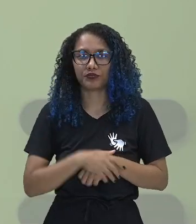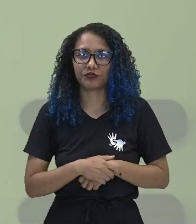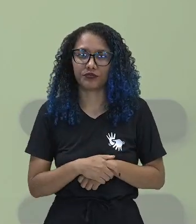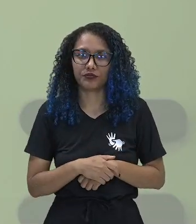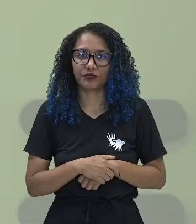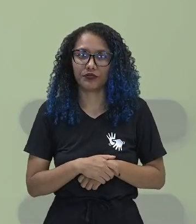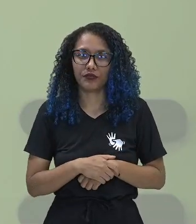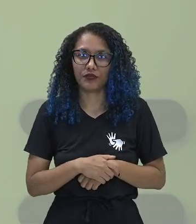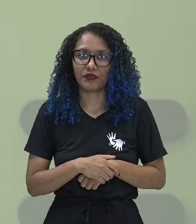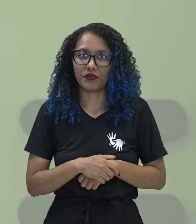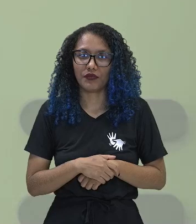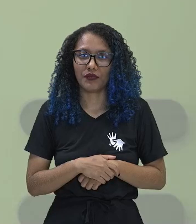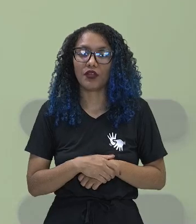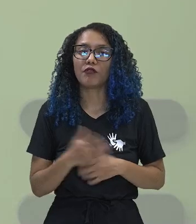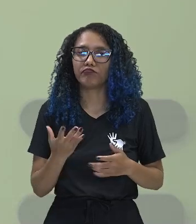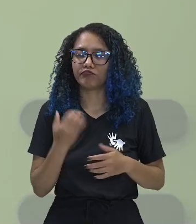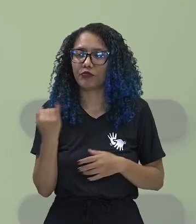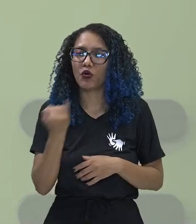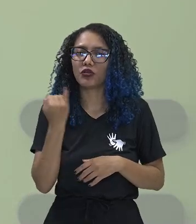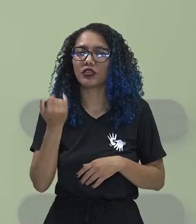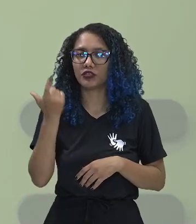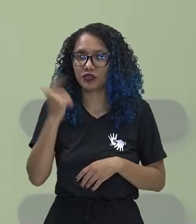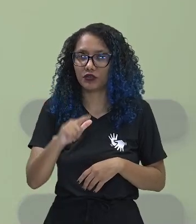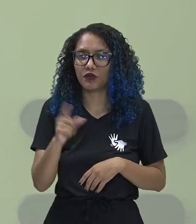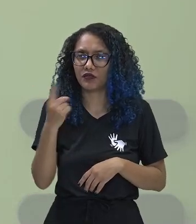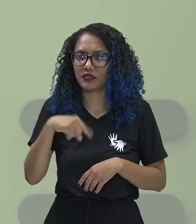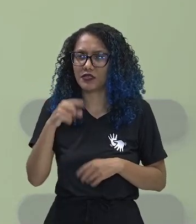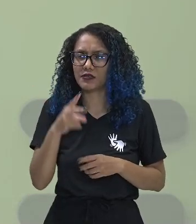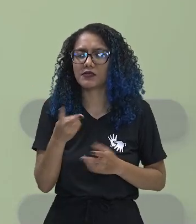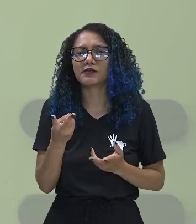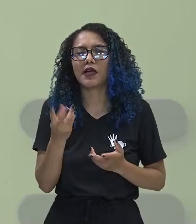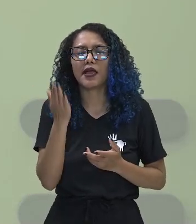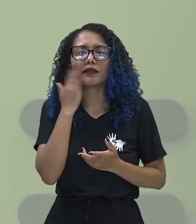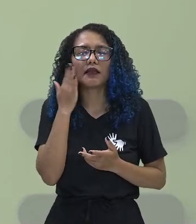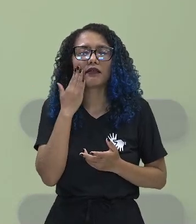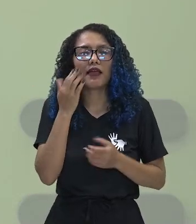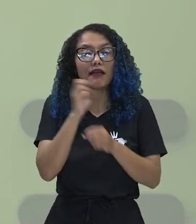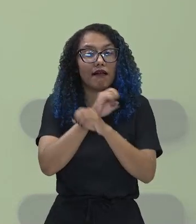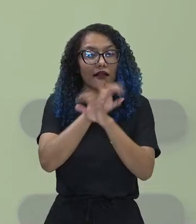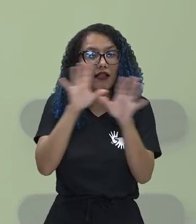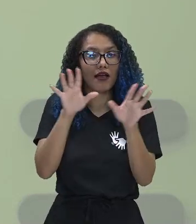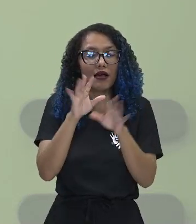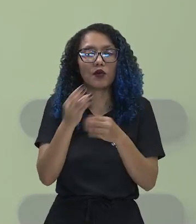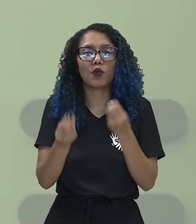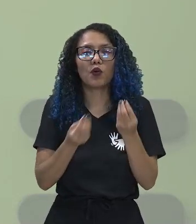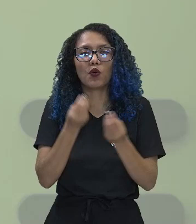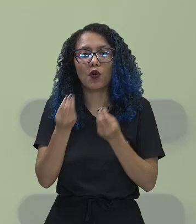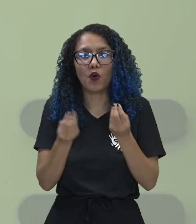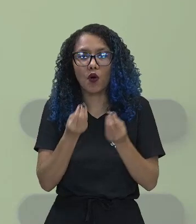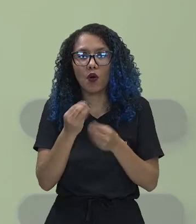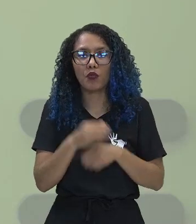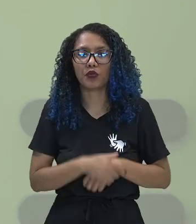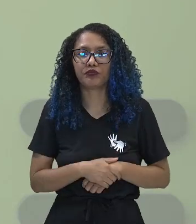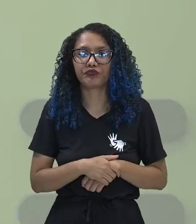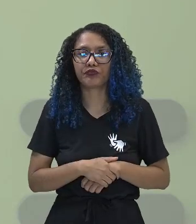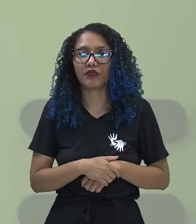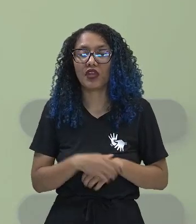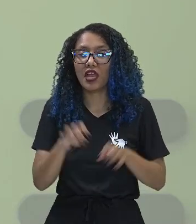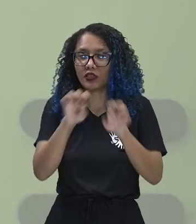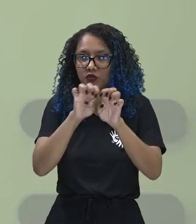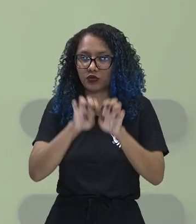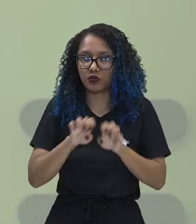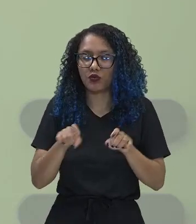importante, mais uma vez, vocês entenderem a anatomia e a fisiologia, como